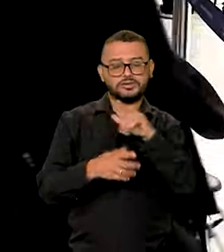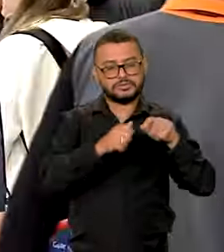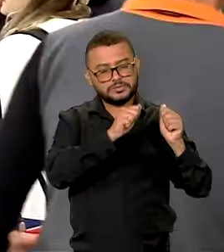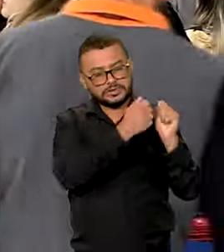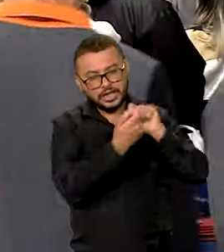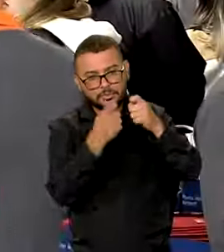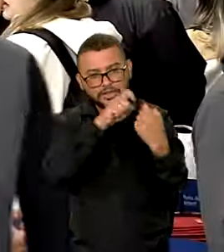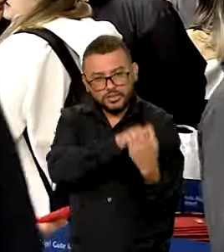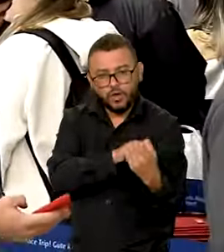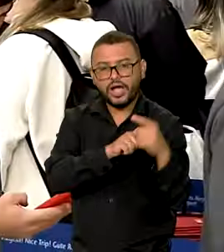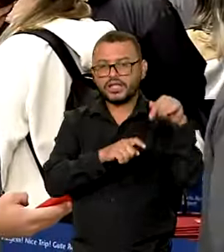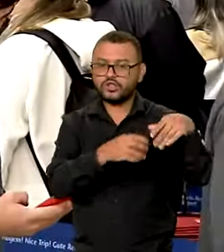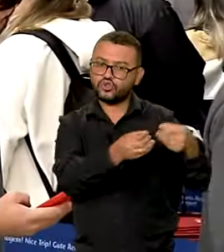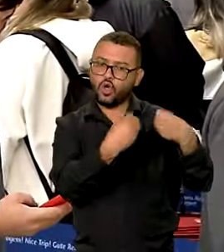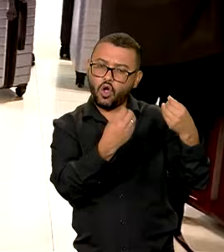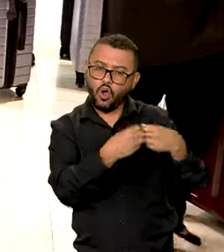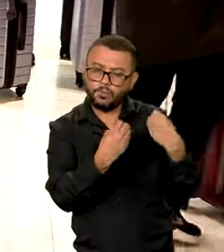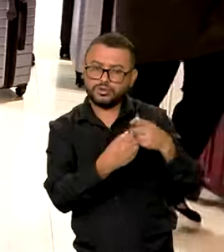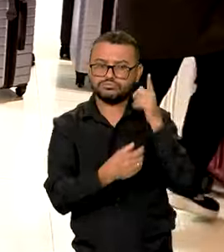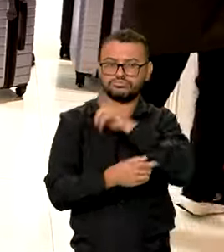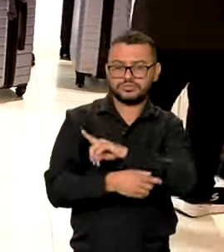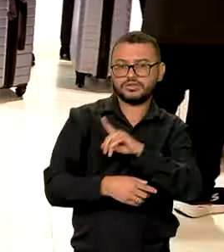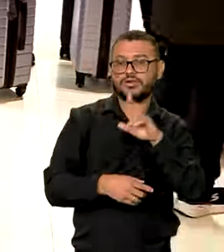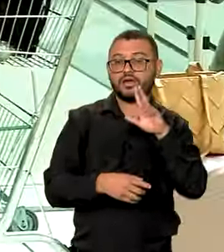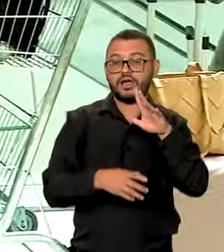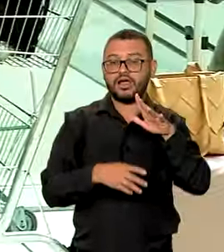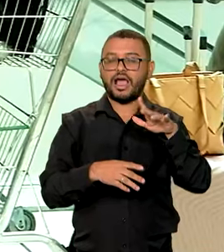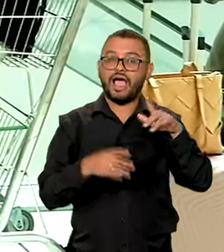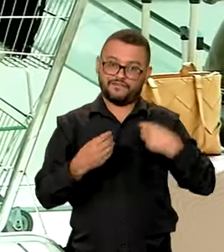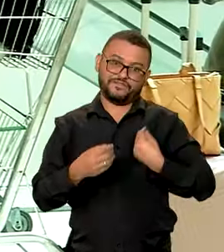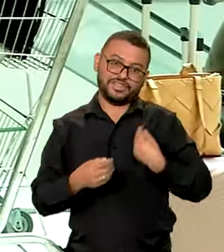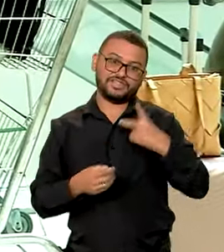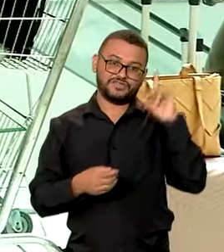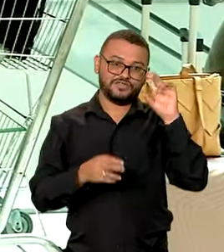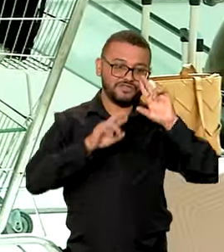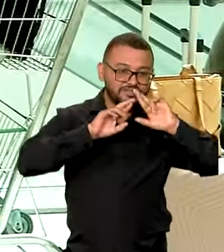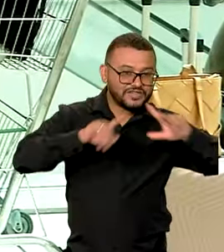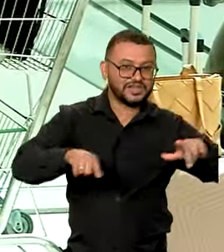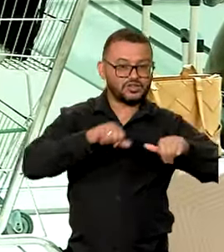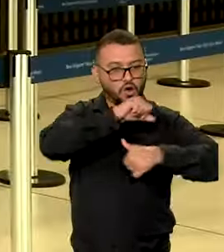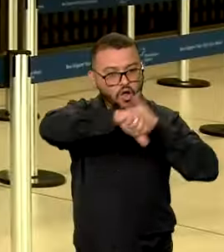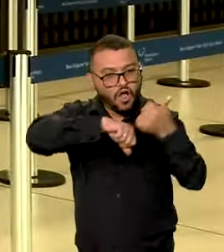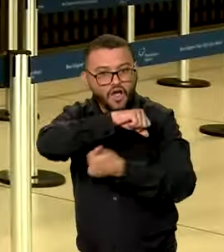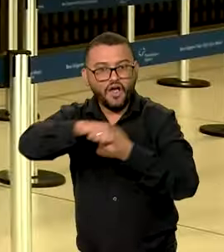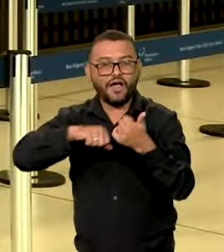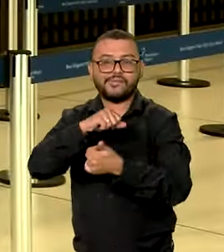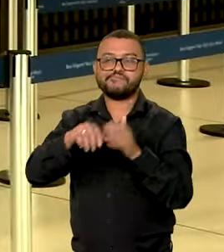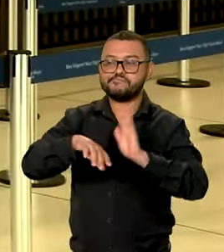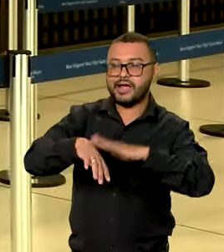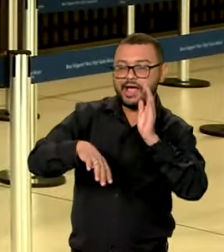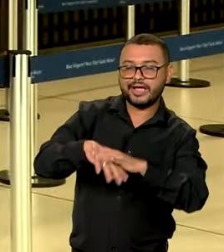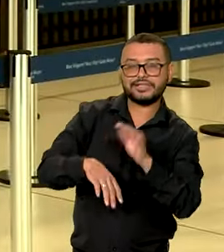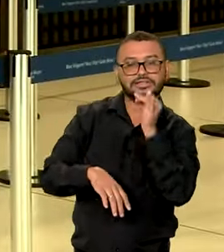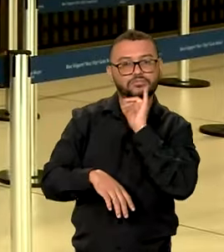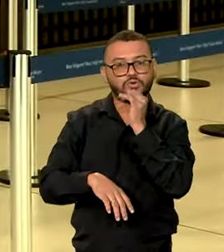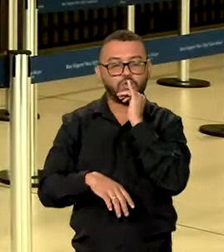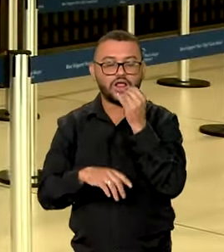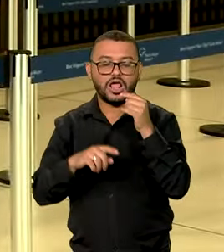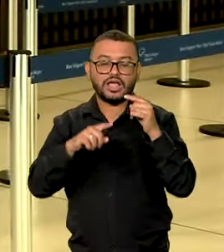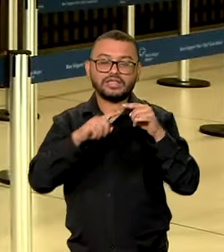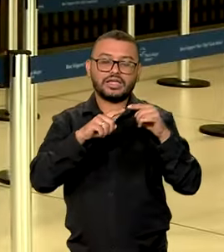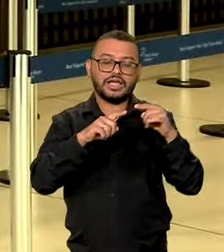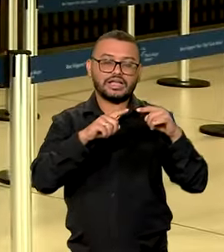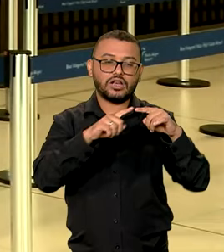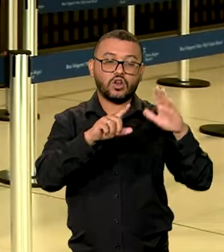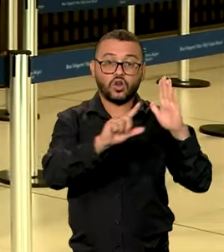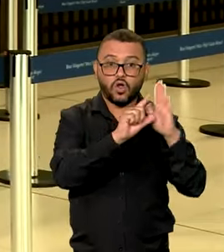adaptada para atender os passageiros. A rotina do local também teve de ser modificada. Nós aumentamos a quantidade de lojas abertas